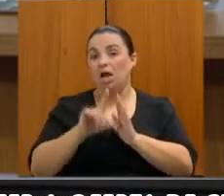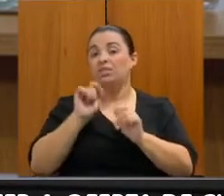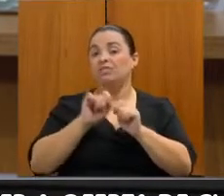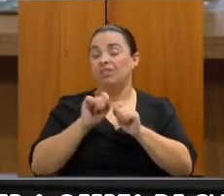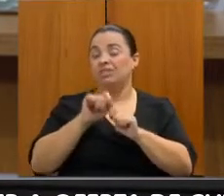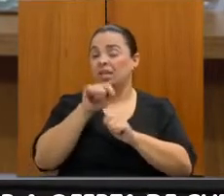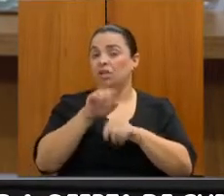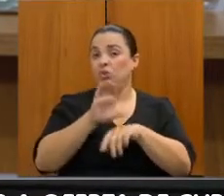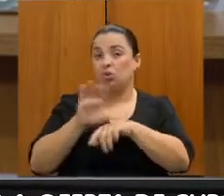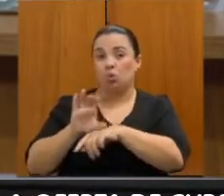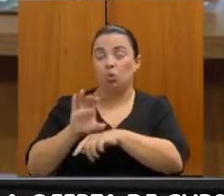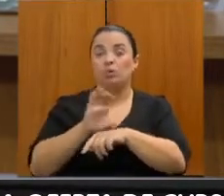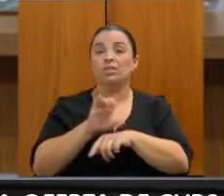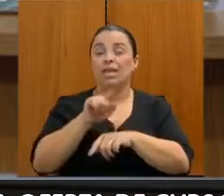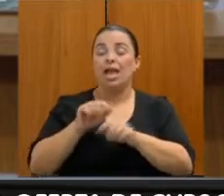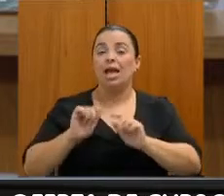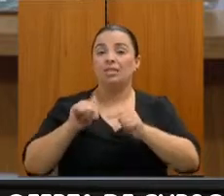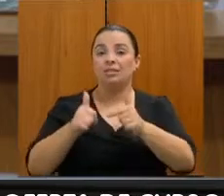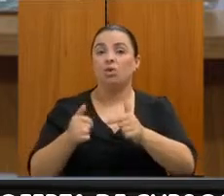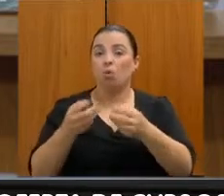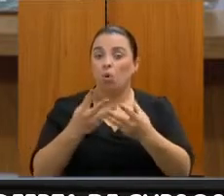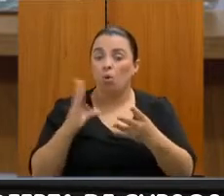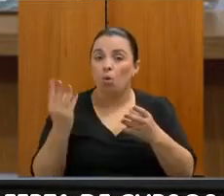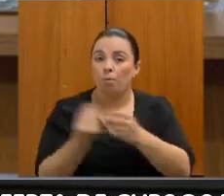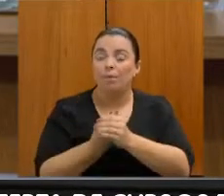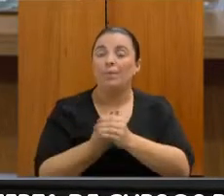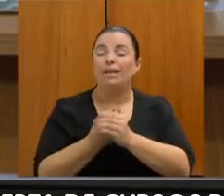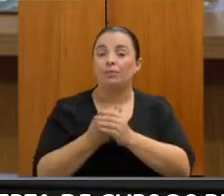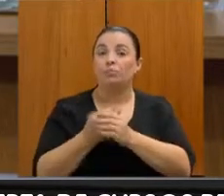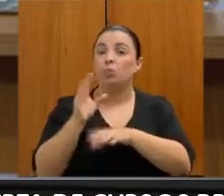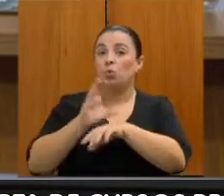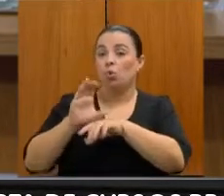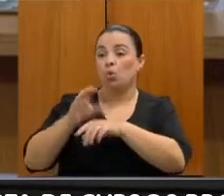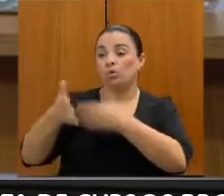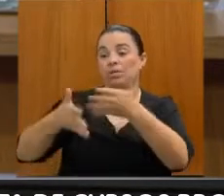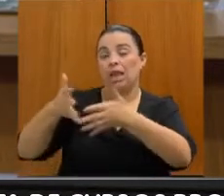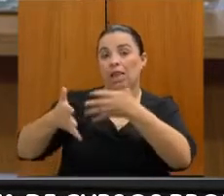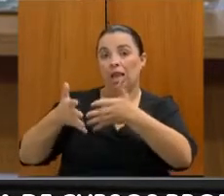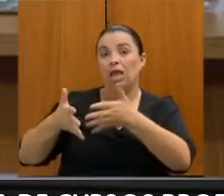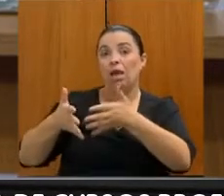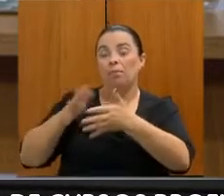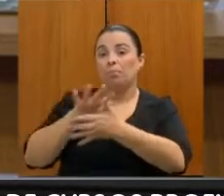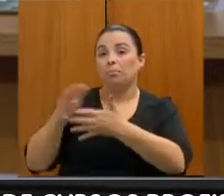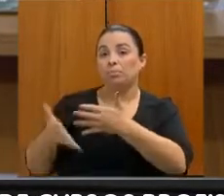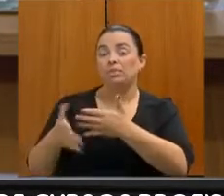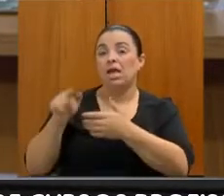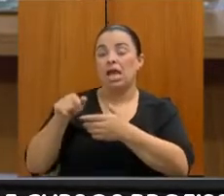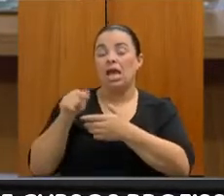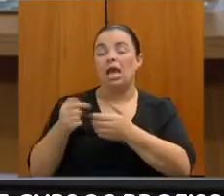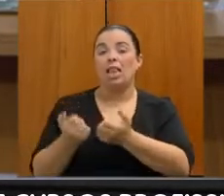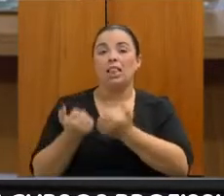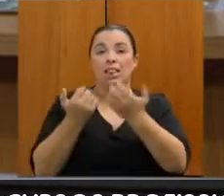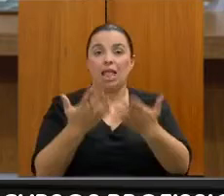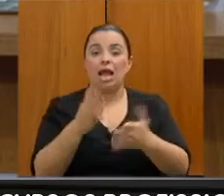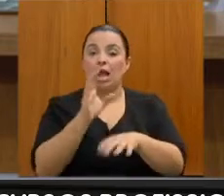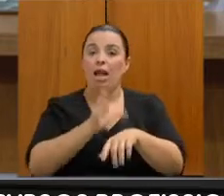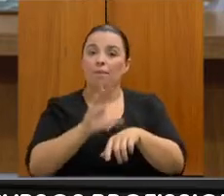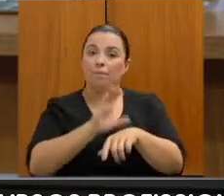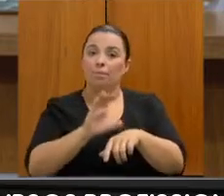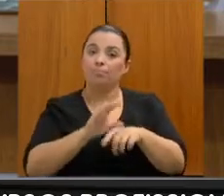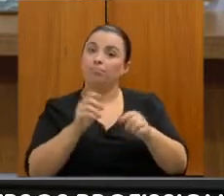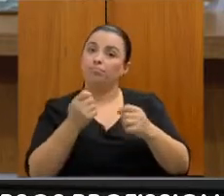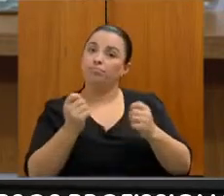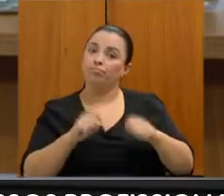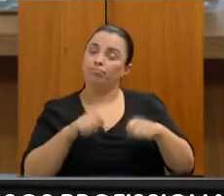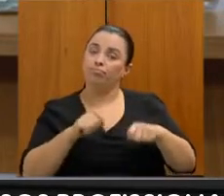complementares. O curso de Libras, ele visa atender os atendentes do CINE para capacitá-los em